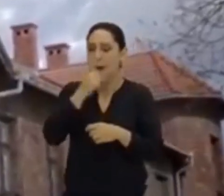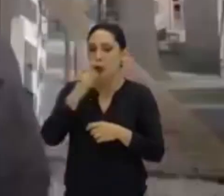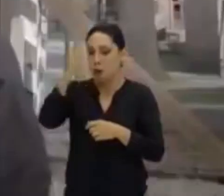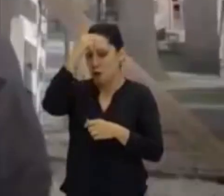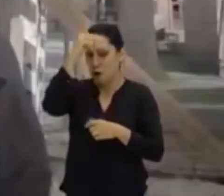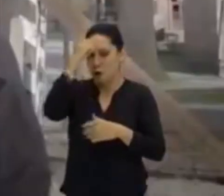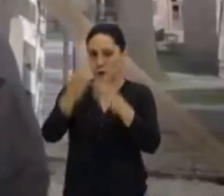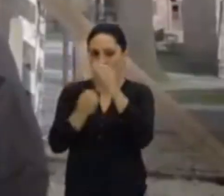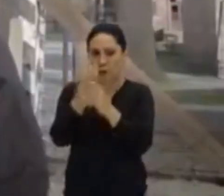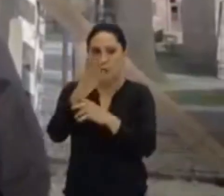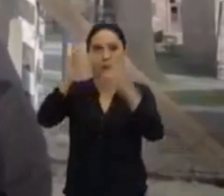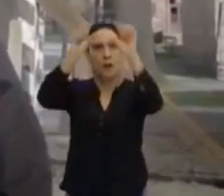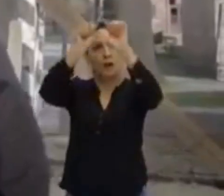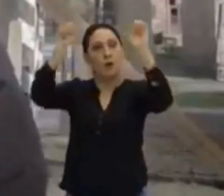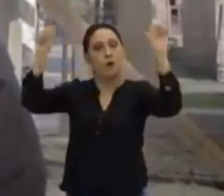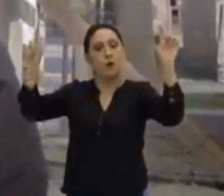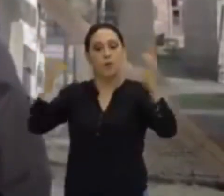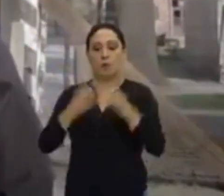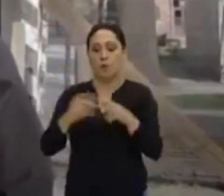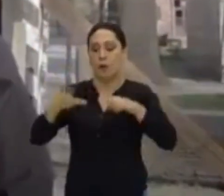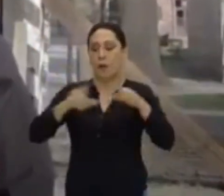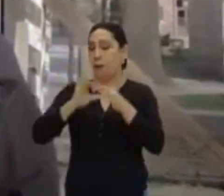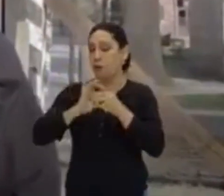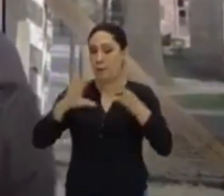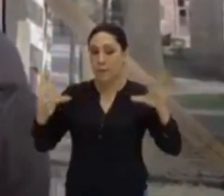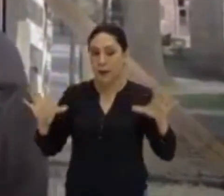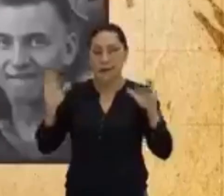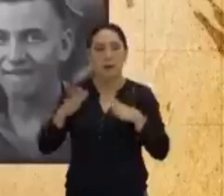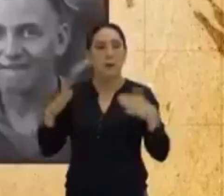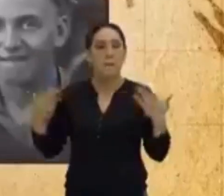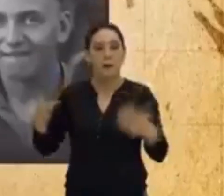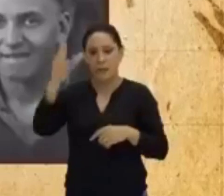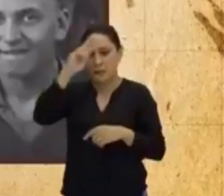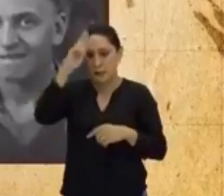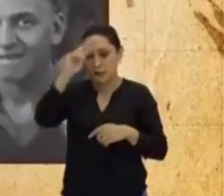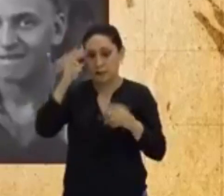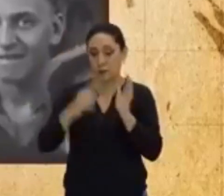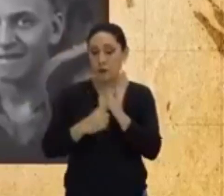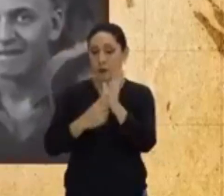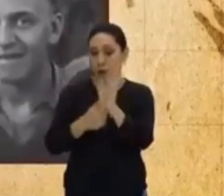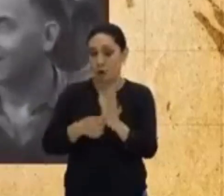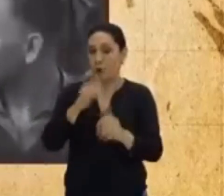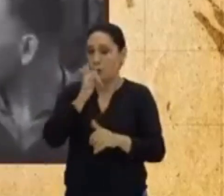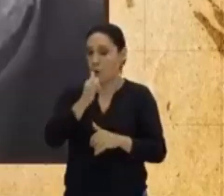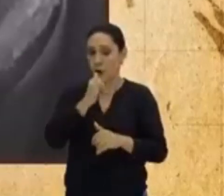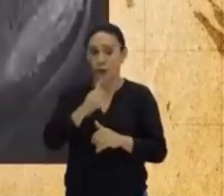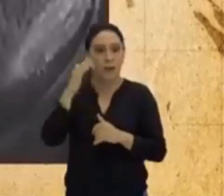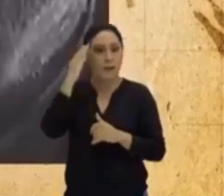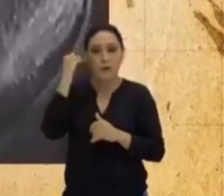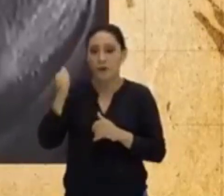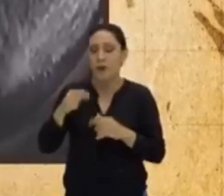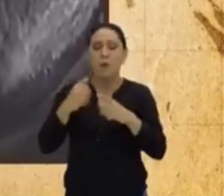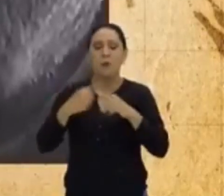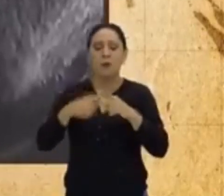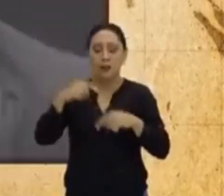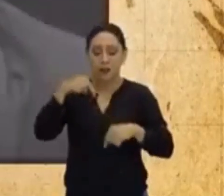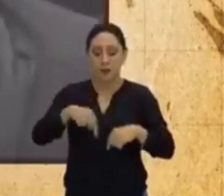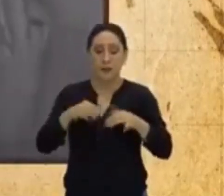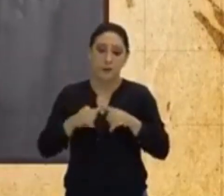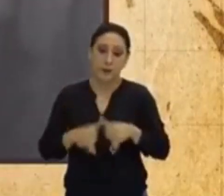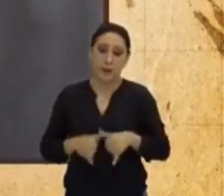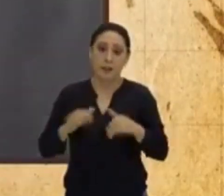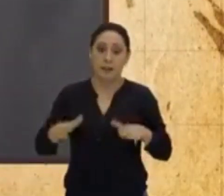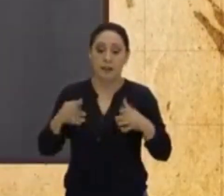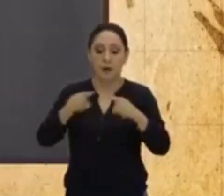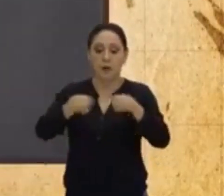colocavam aqui na porta. O trabalho liberta. Mas essa era a história que eles queriam contar para as pessoas que não sabiam o que elas estavam fazendo aqui. Esse